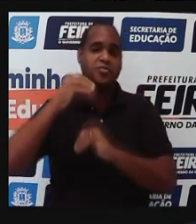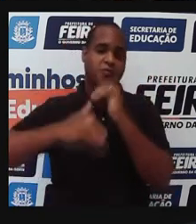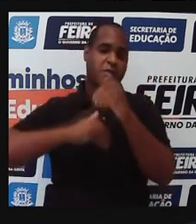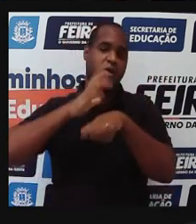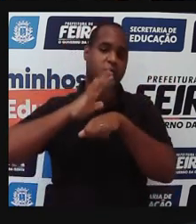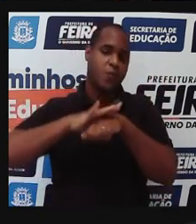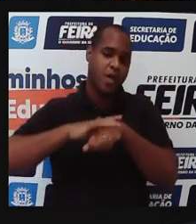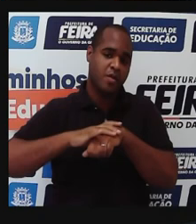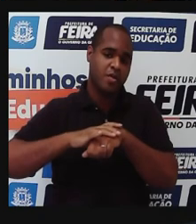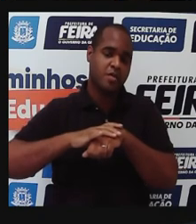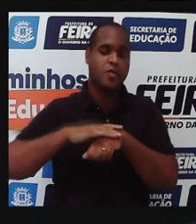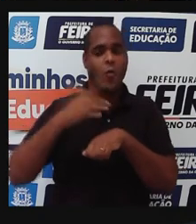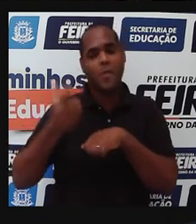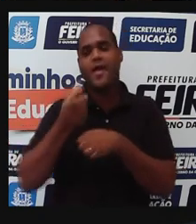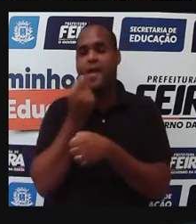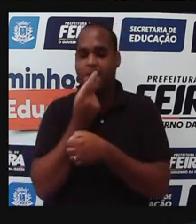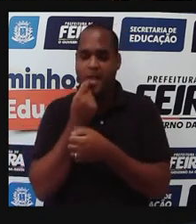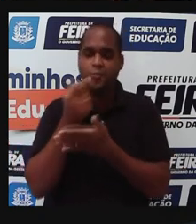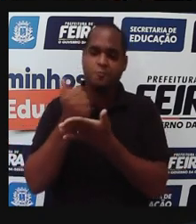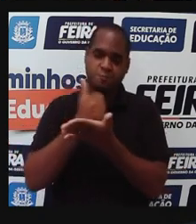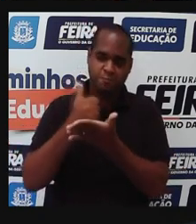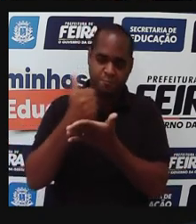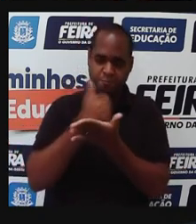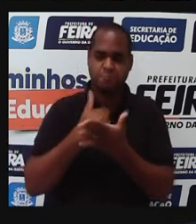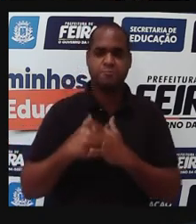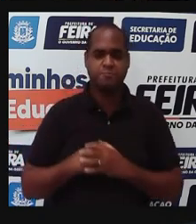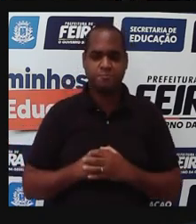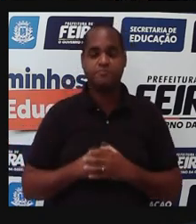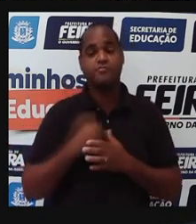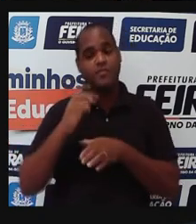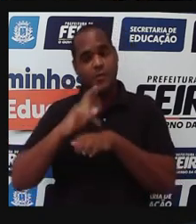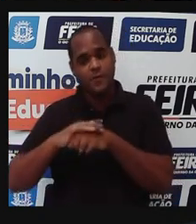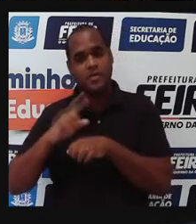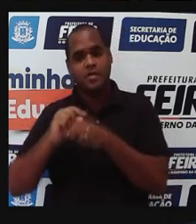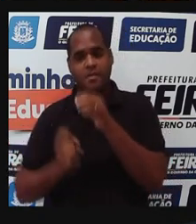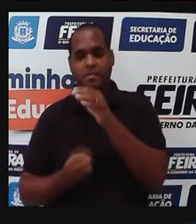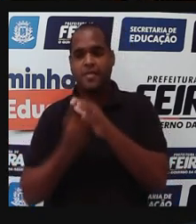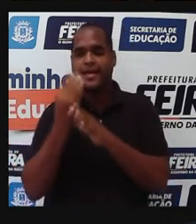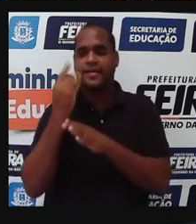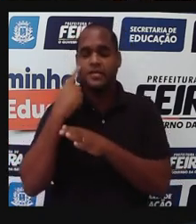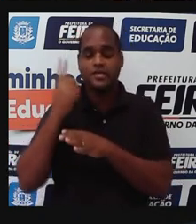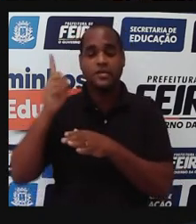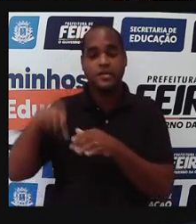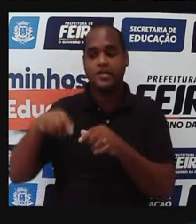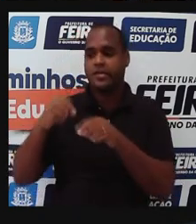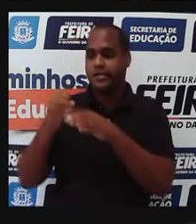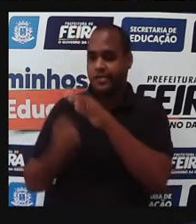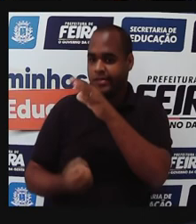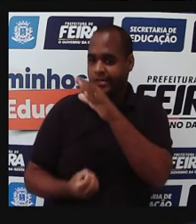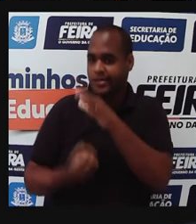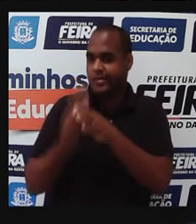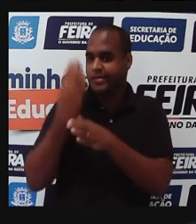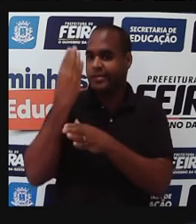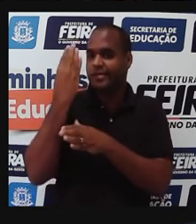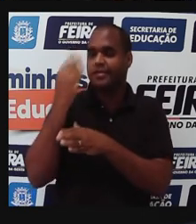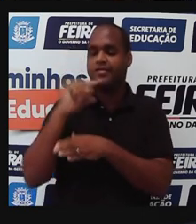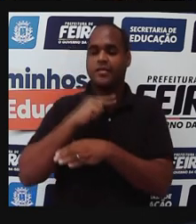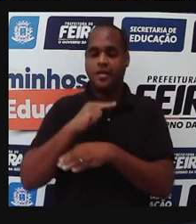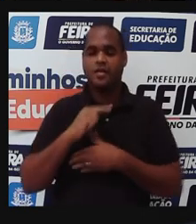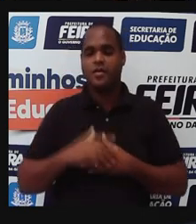de doenças, ou de remédios, né? E as doenças emergentes são essas doenças que estão surgindo.